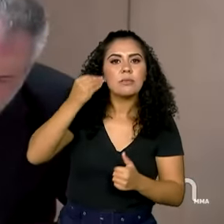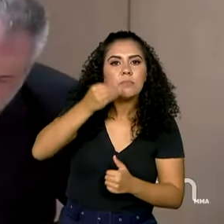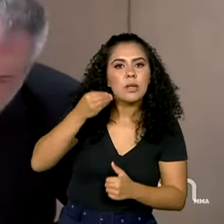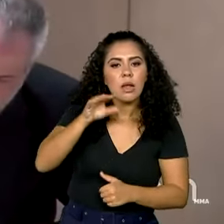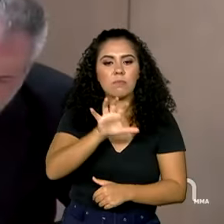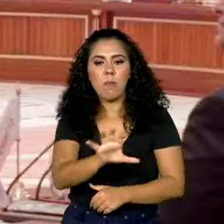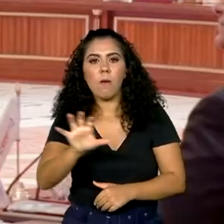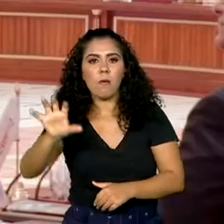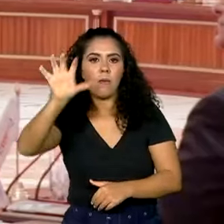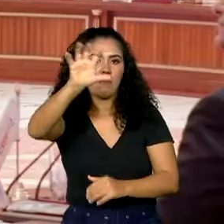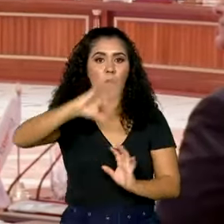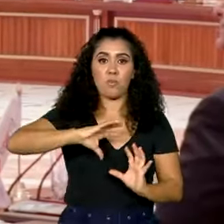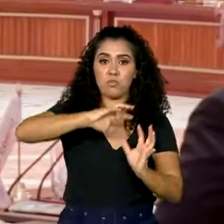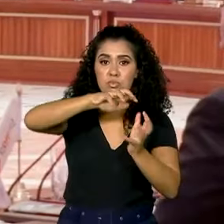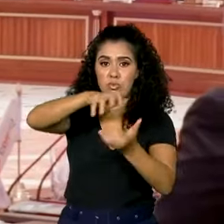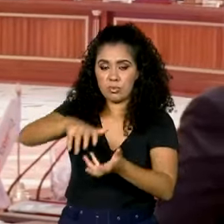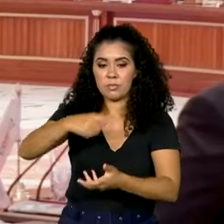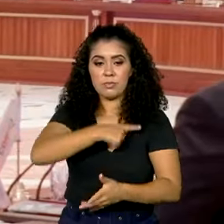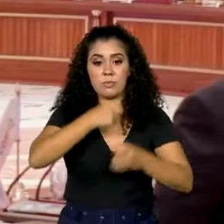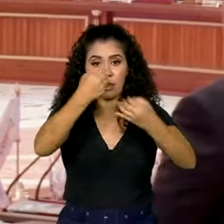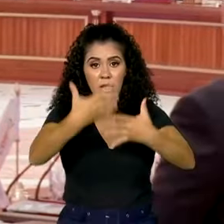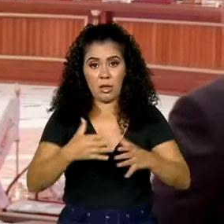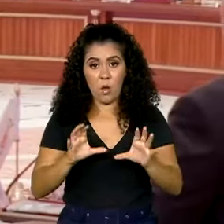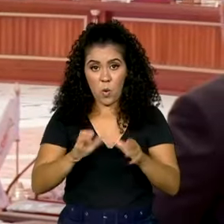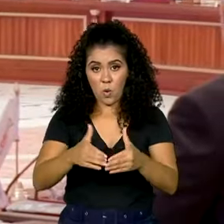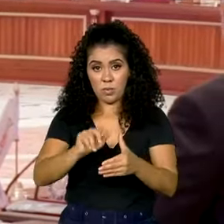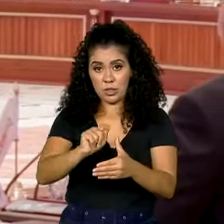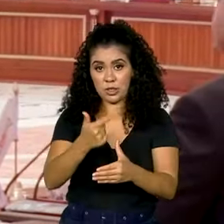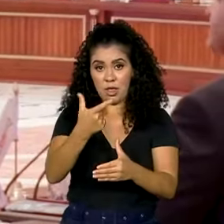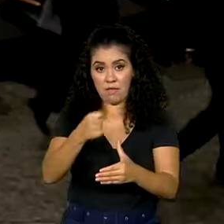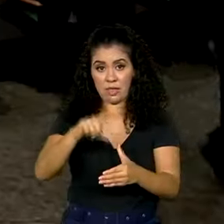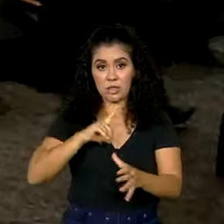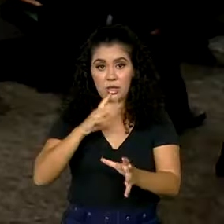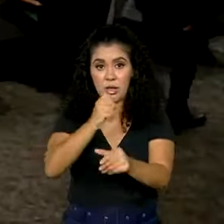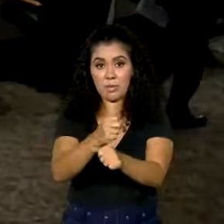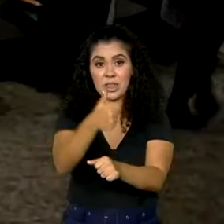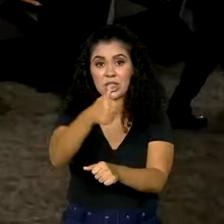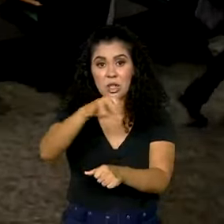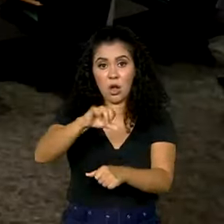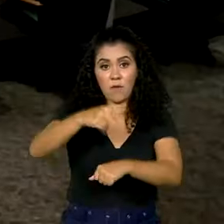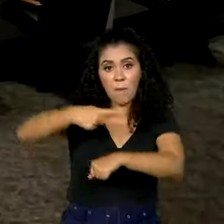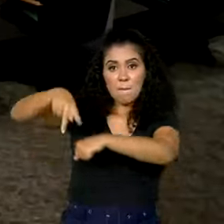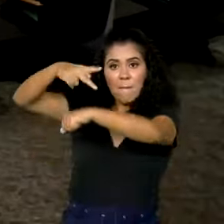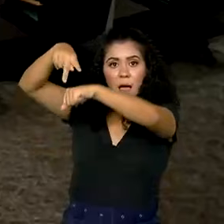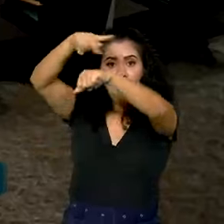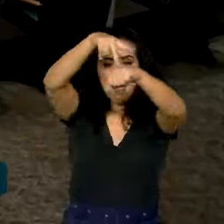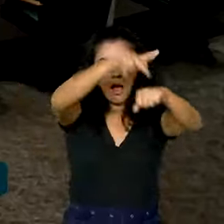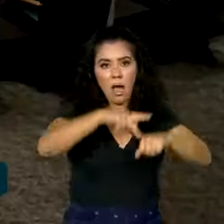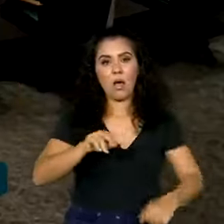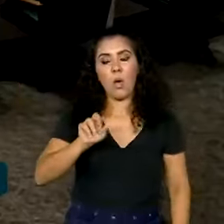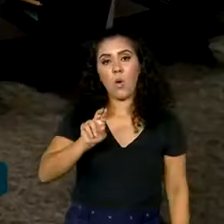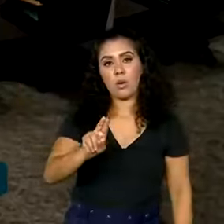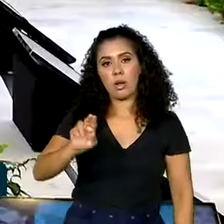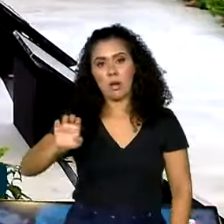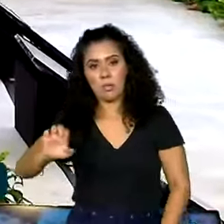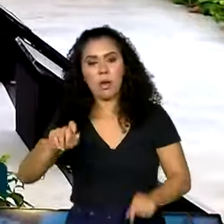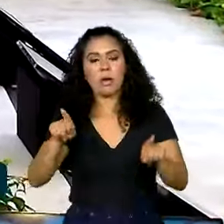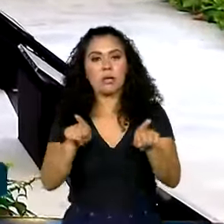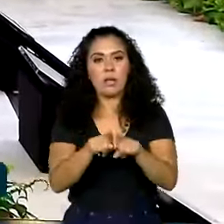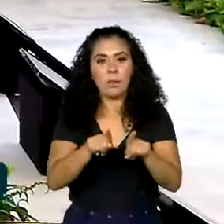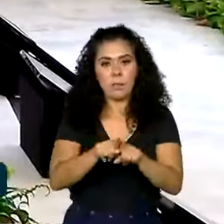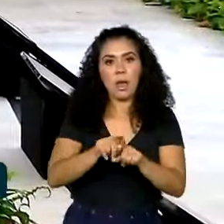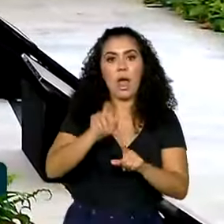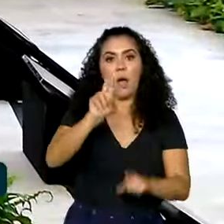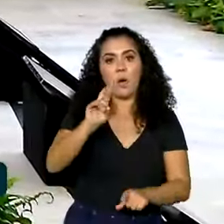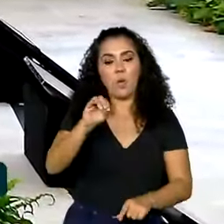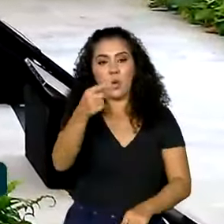vividas no mundo. O G20 reúne 19 países, a União Europeia e a União Africana. O Brasil